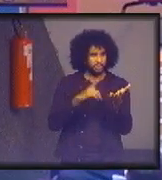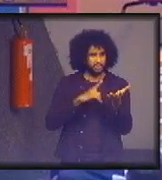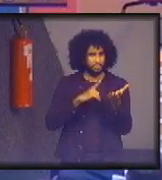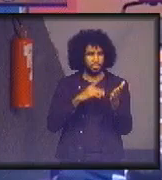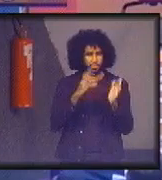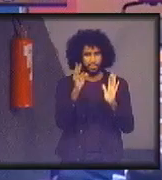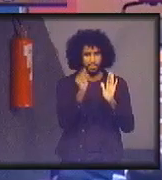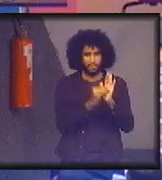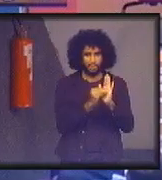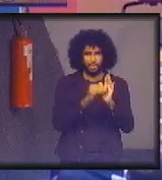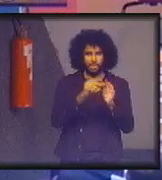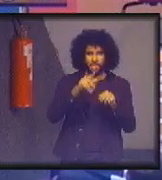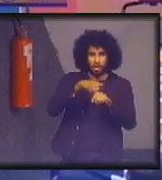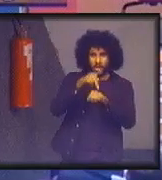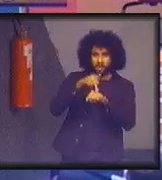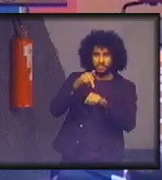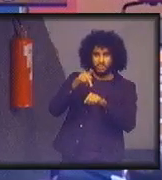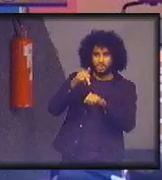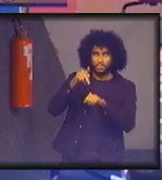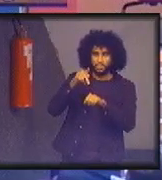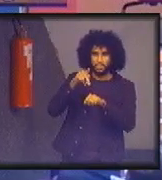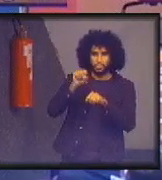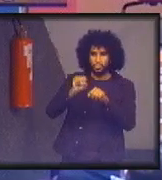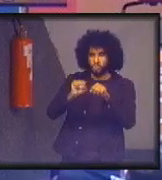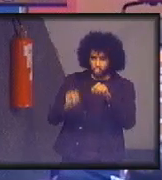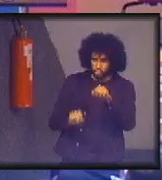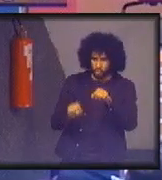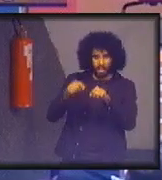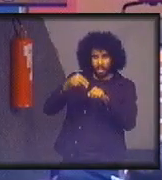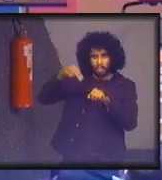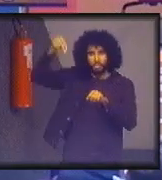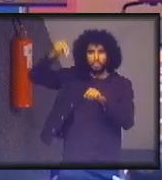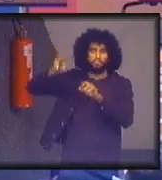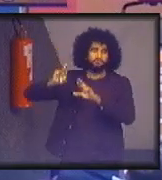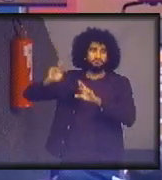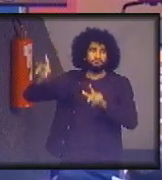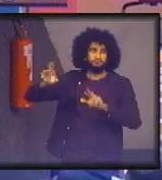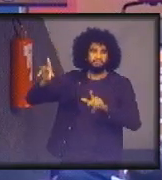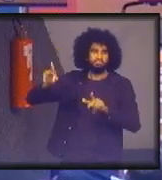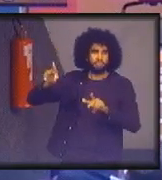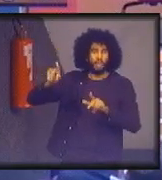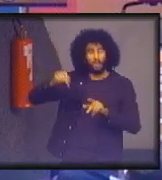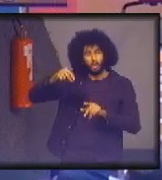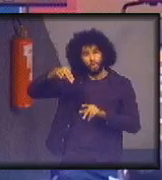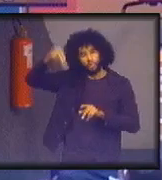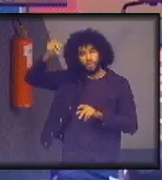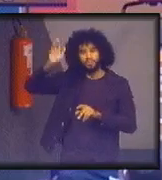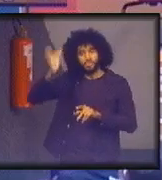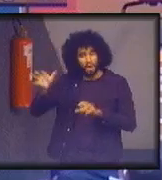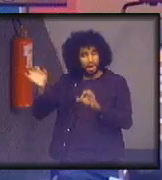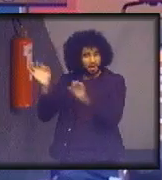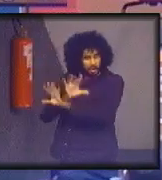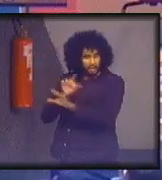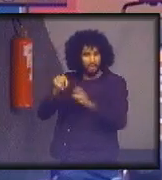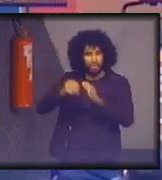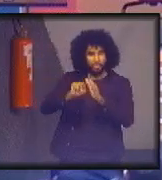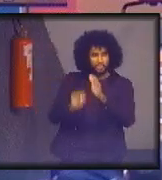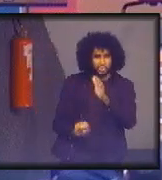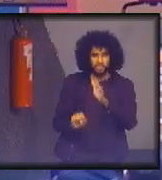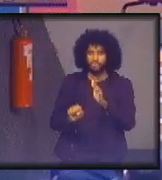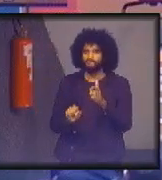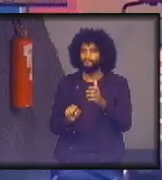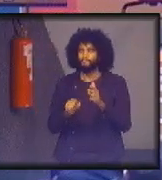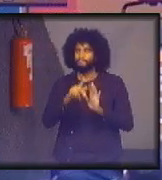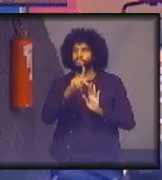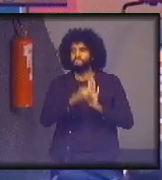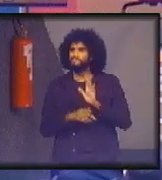mais aos países do sul do que aos países do norte, que, em grande parte, já tinham resolvido problemas que são problemas básicos. Não